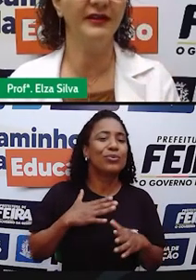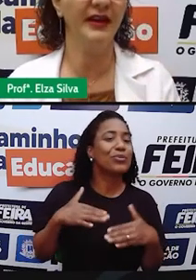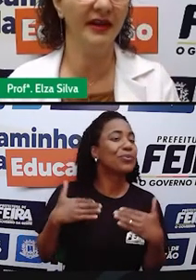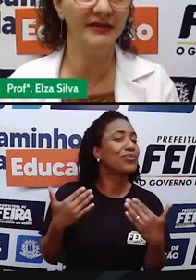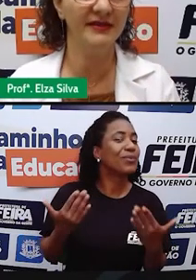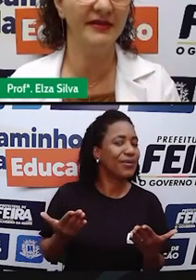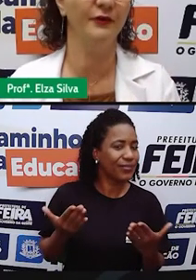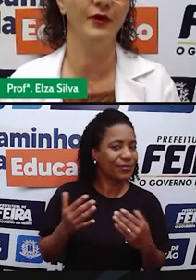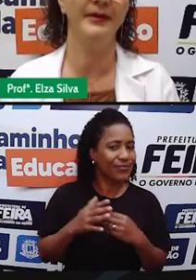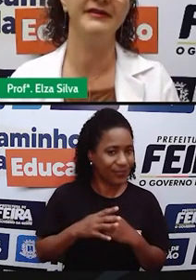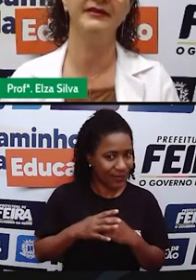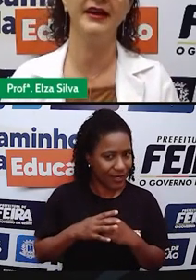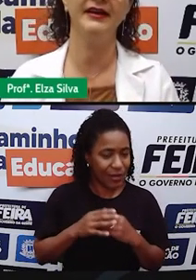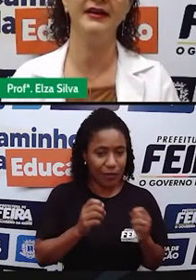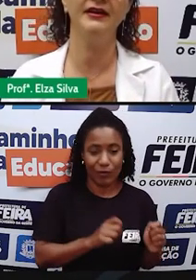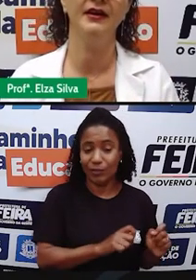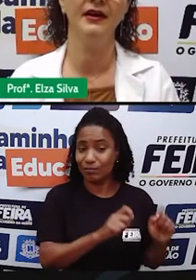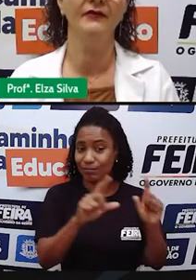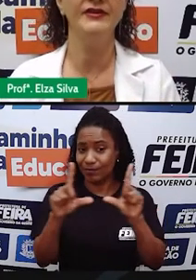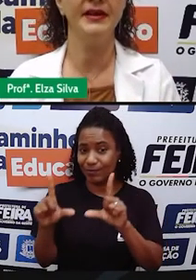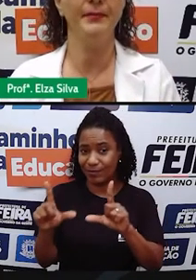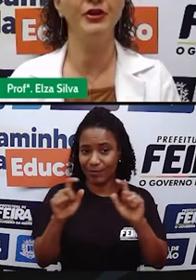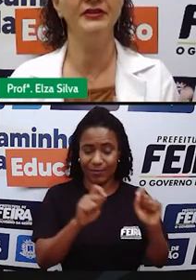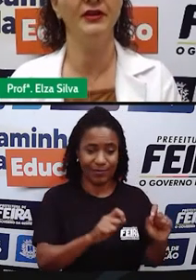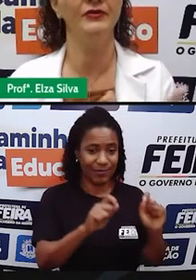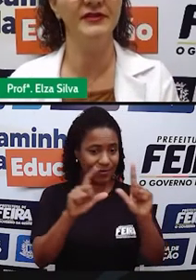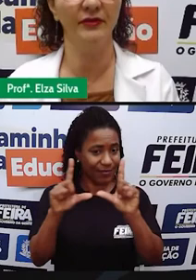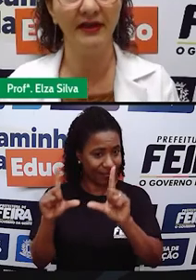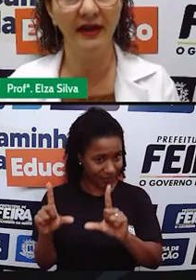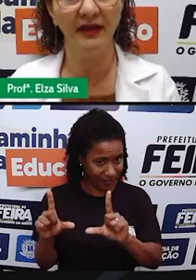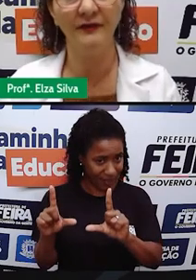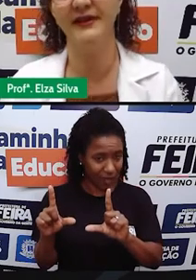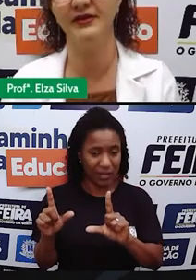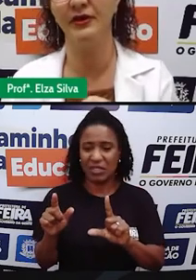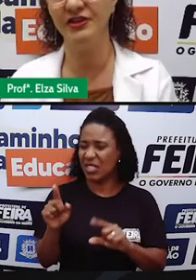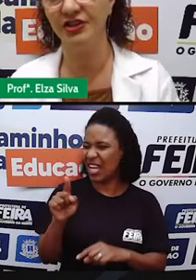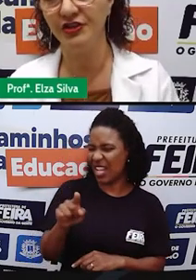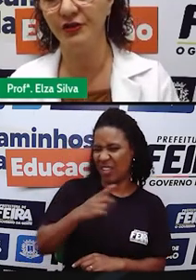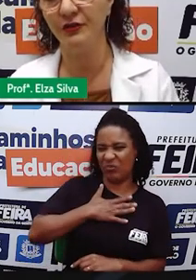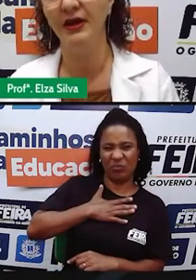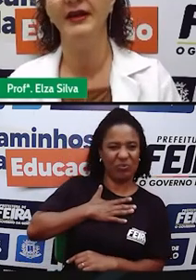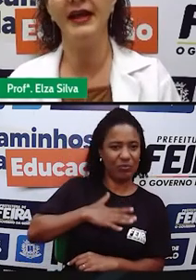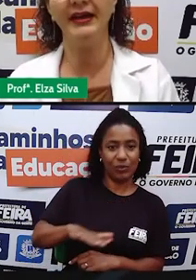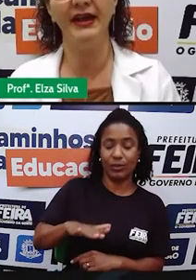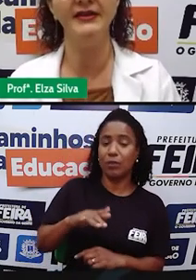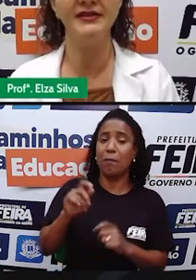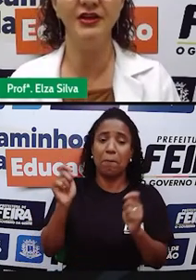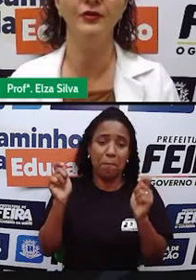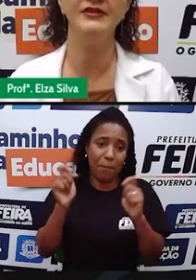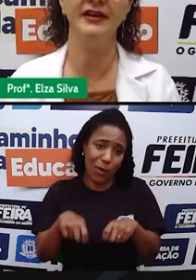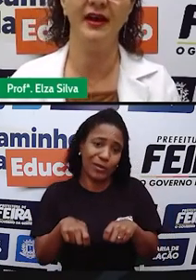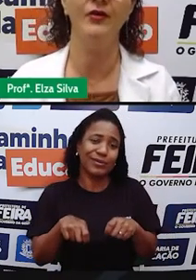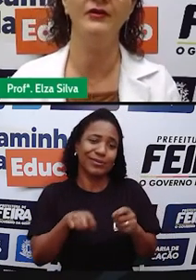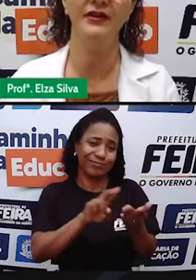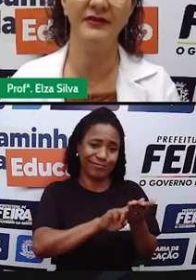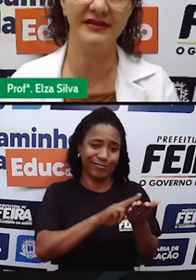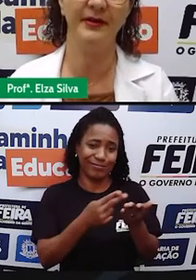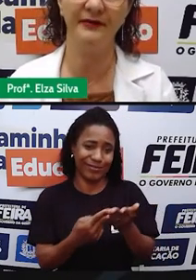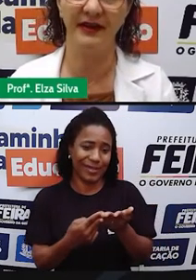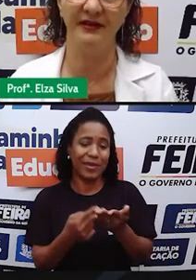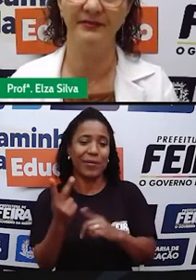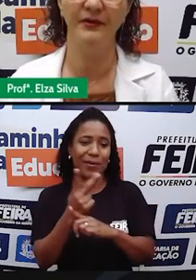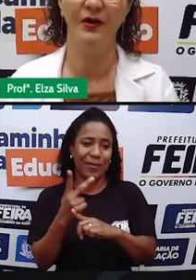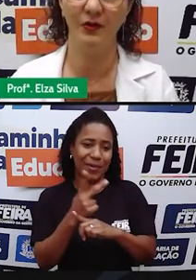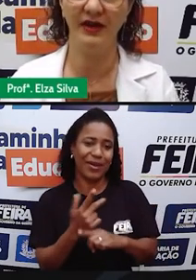não for dentre esses que eu vou apresentar aqui, você pode, então, no seu caderno, fazer o registro daquele estilo musical que